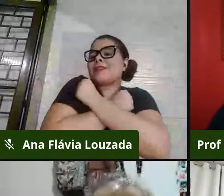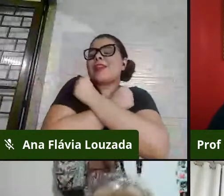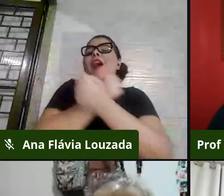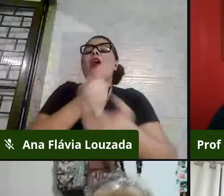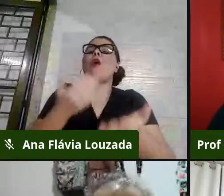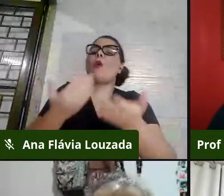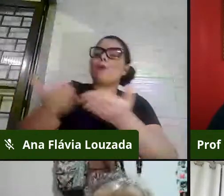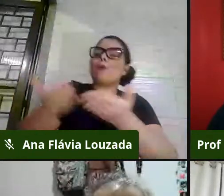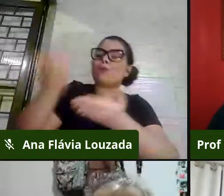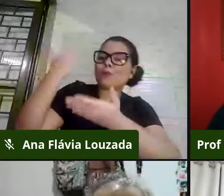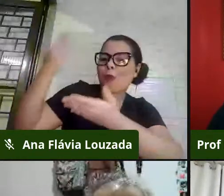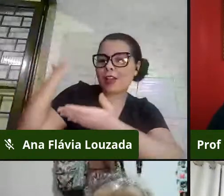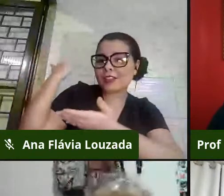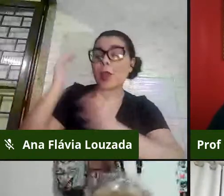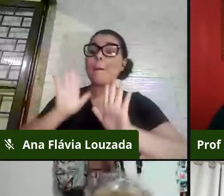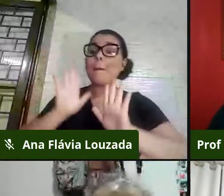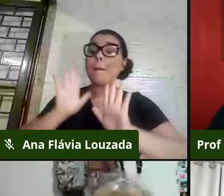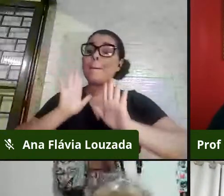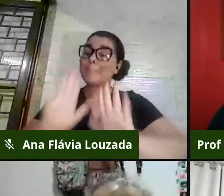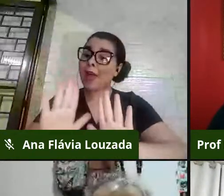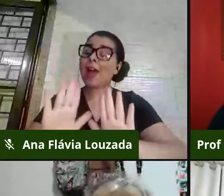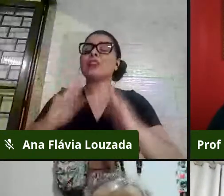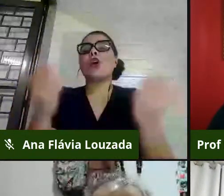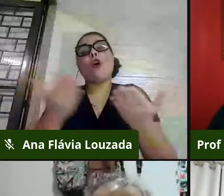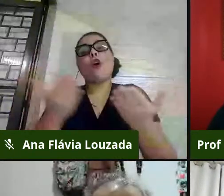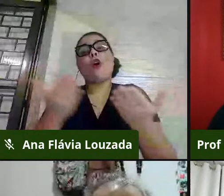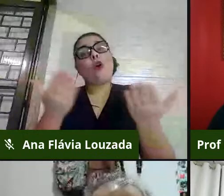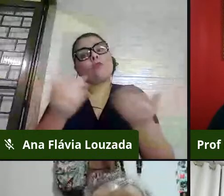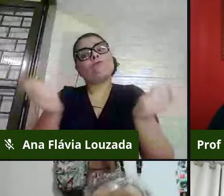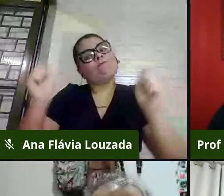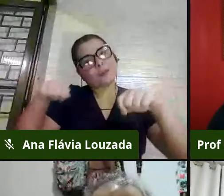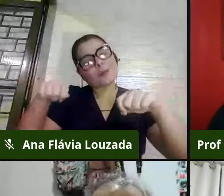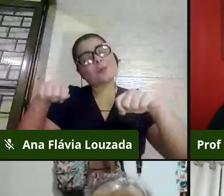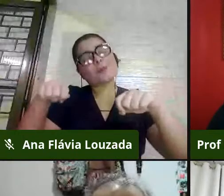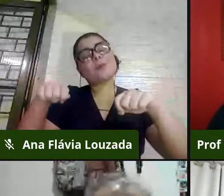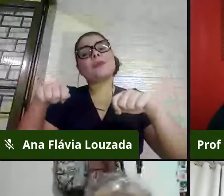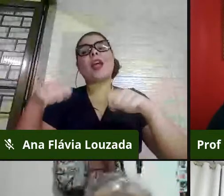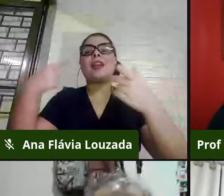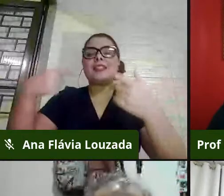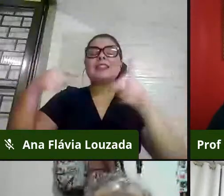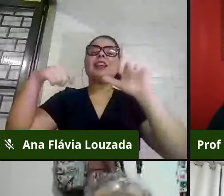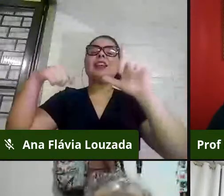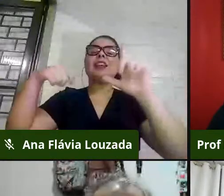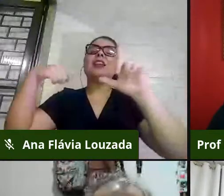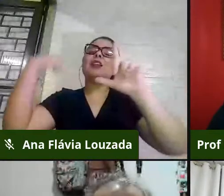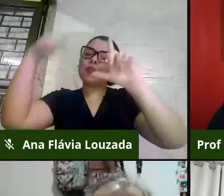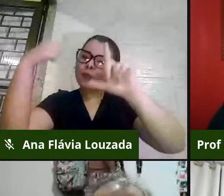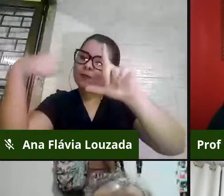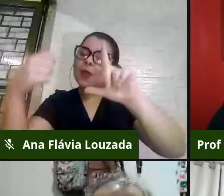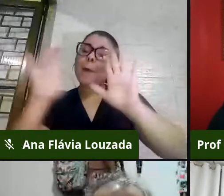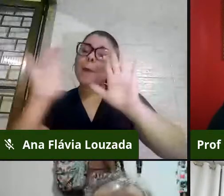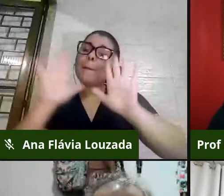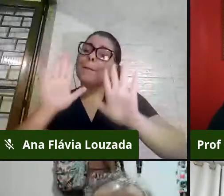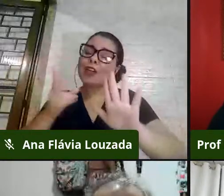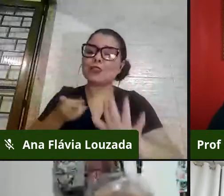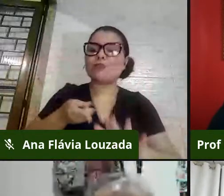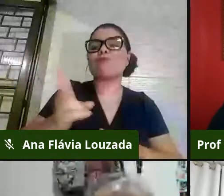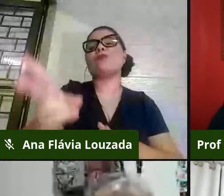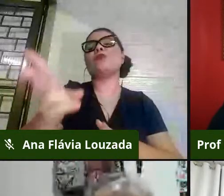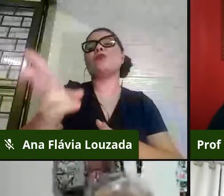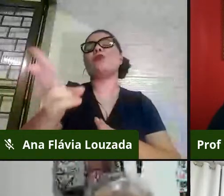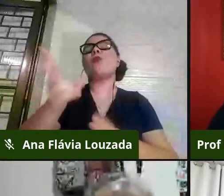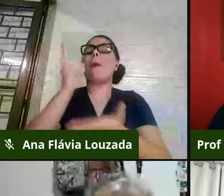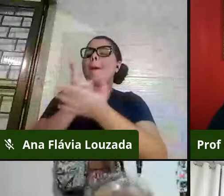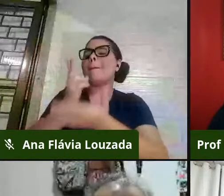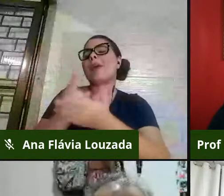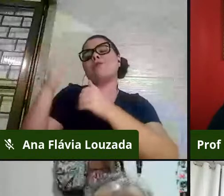jornadas, mas da maneira como hoje é possível, estando de forma online, mas com o mesmo afeto, o mesmo carinho que nos é